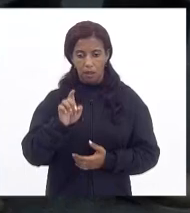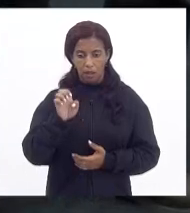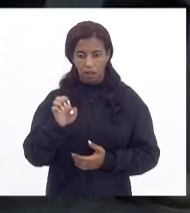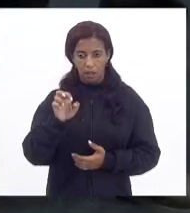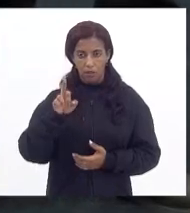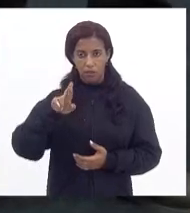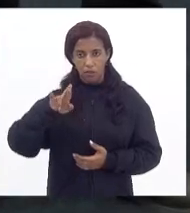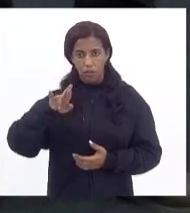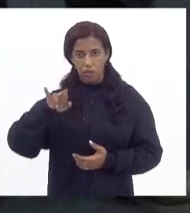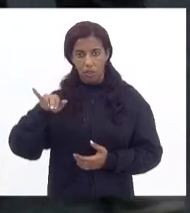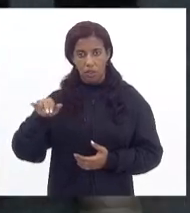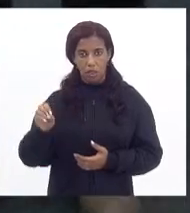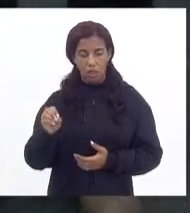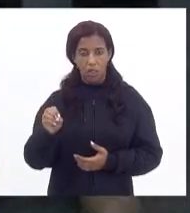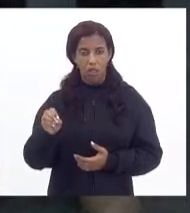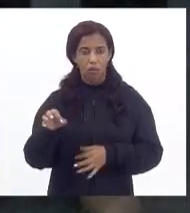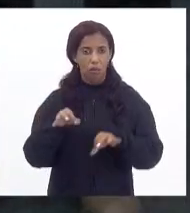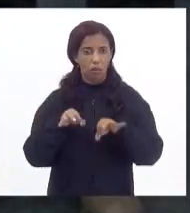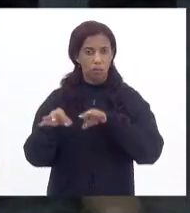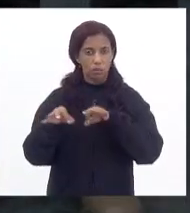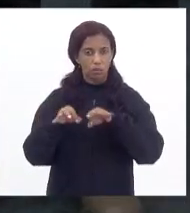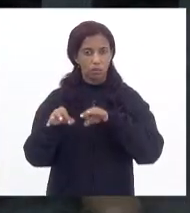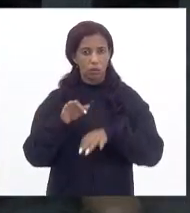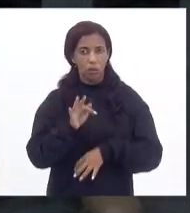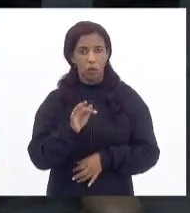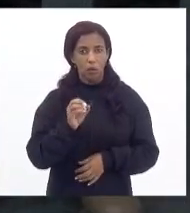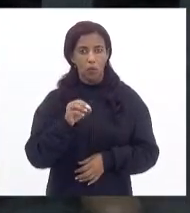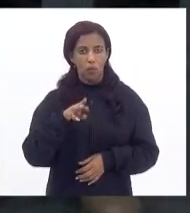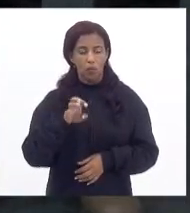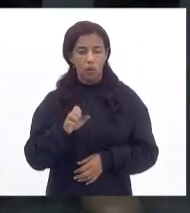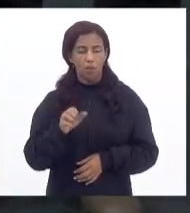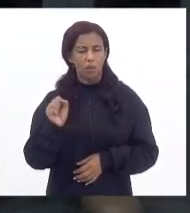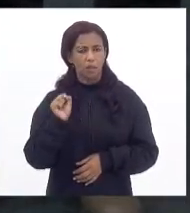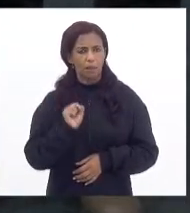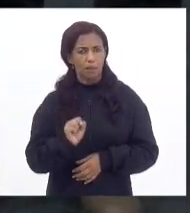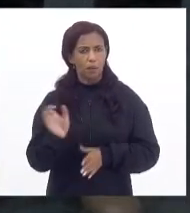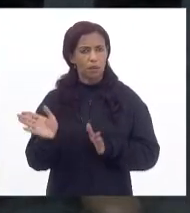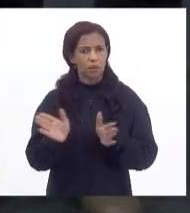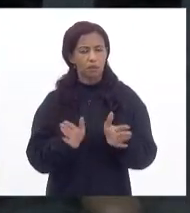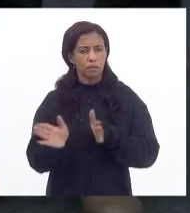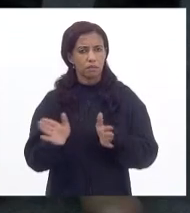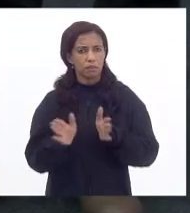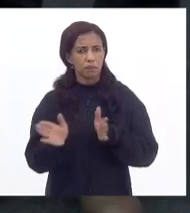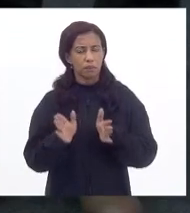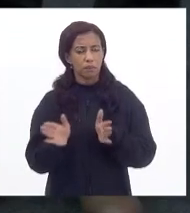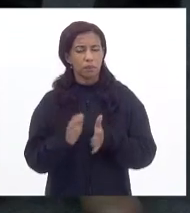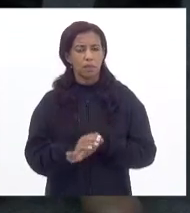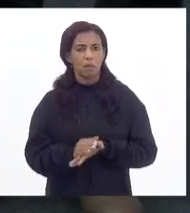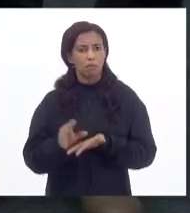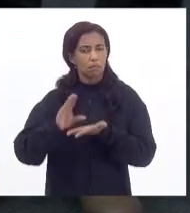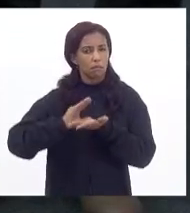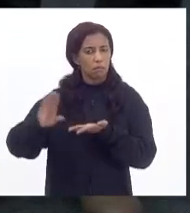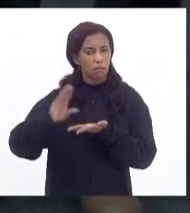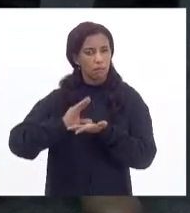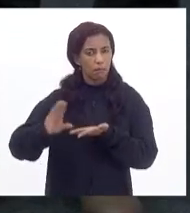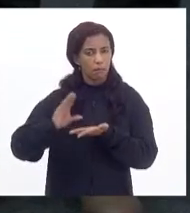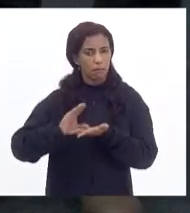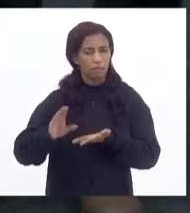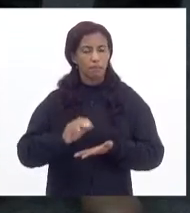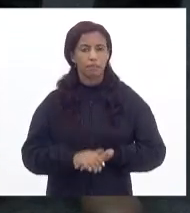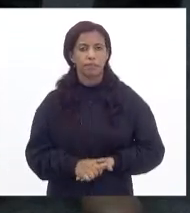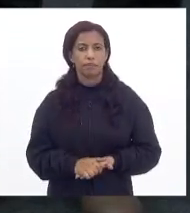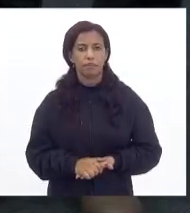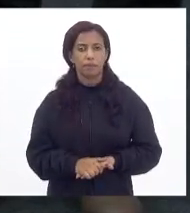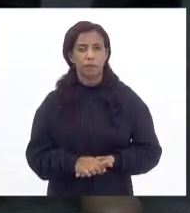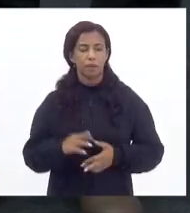a Agenda Estadual de Fomento, possa viabilizar uma linha de crédito para